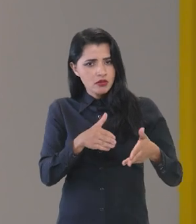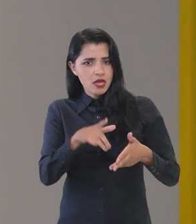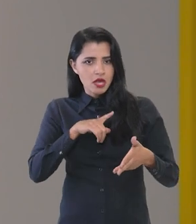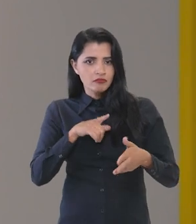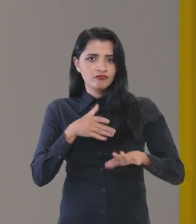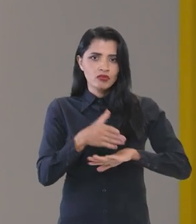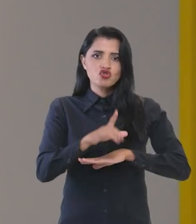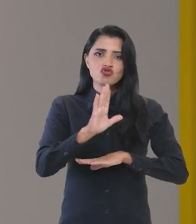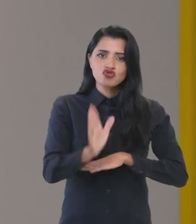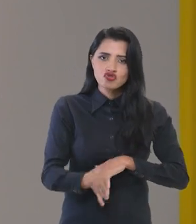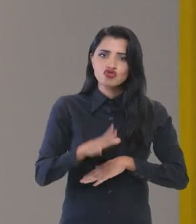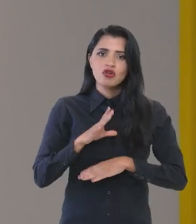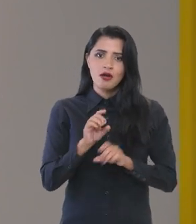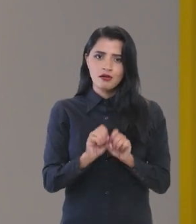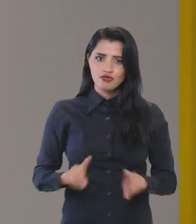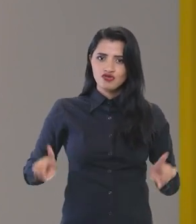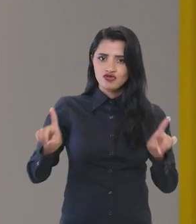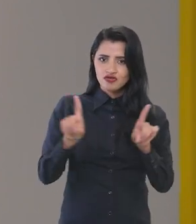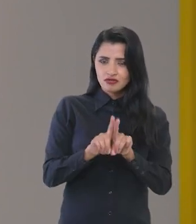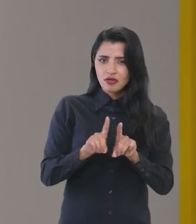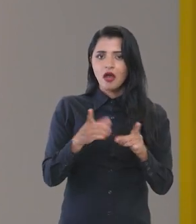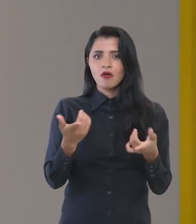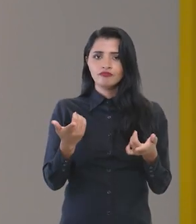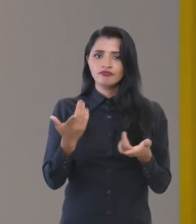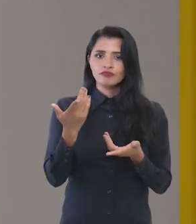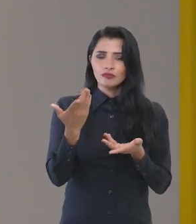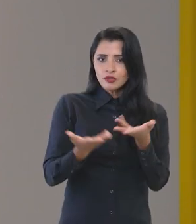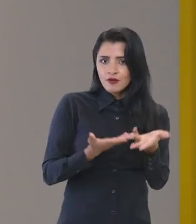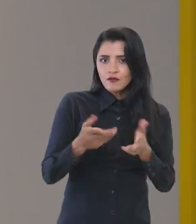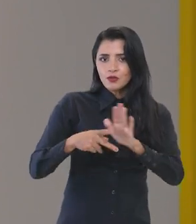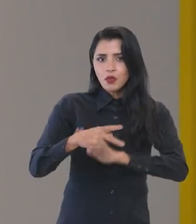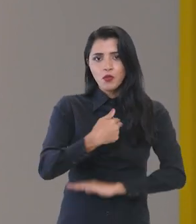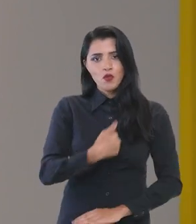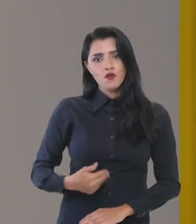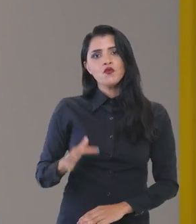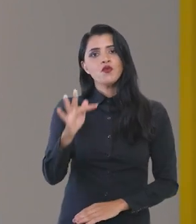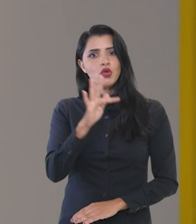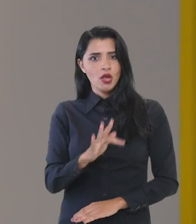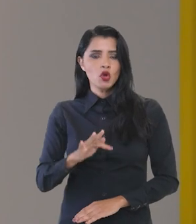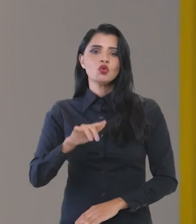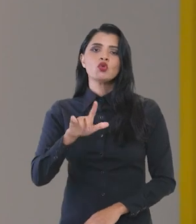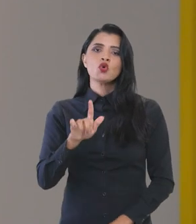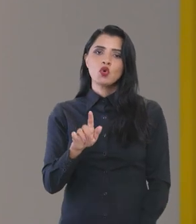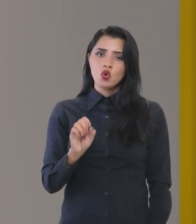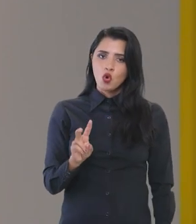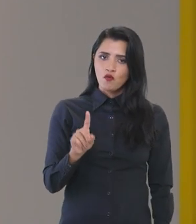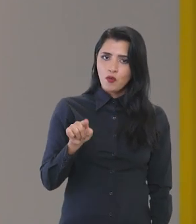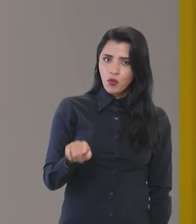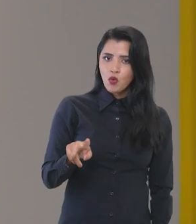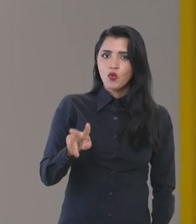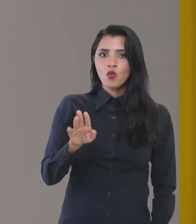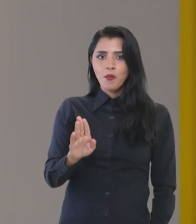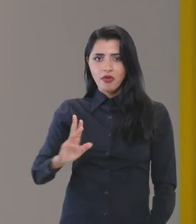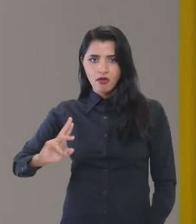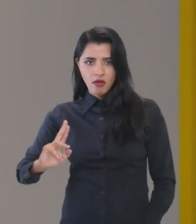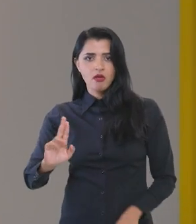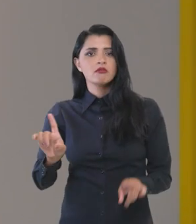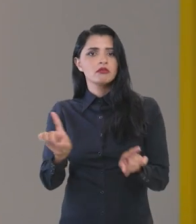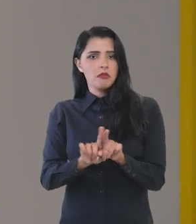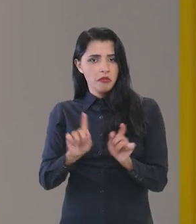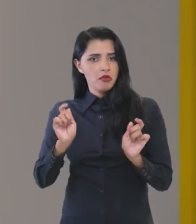acessam já, por meio digital, os serviços do governo federal, através do gov.br,